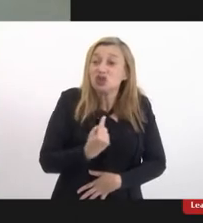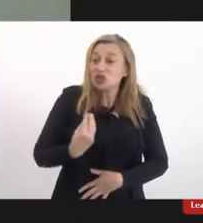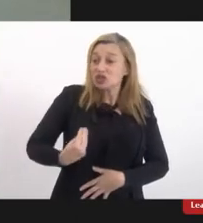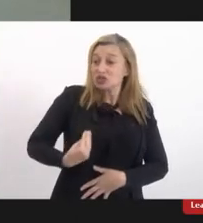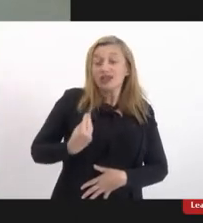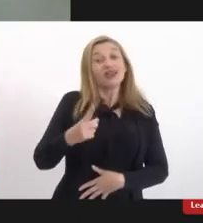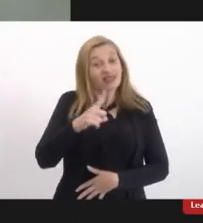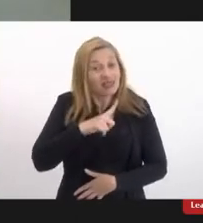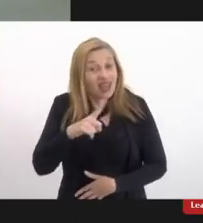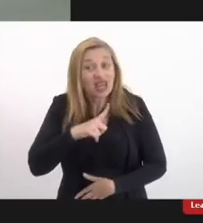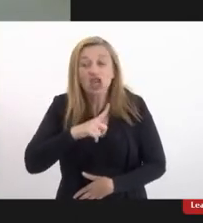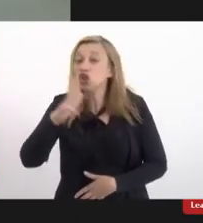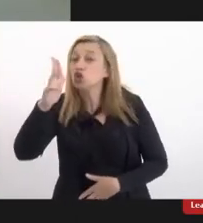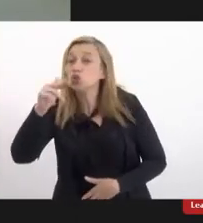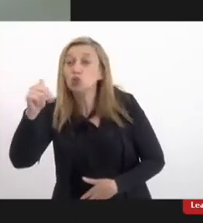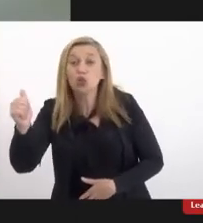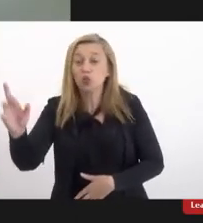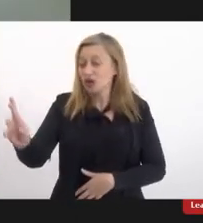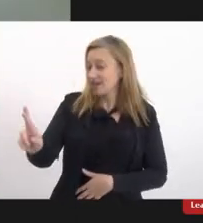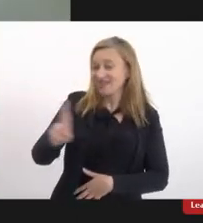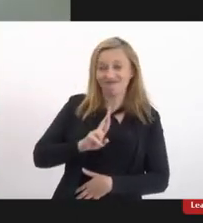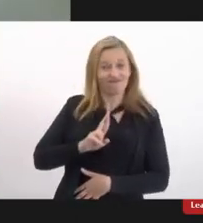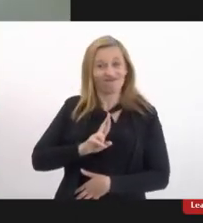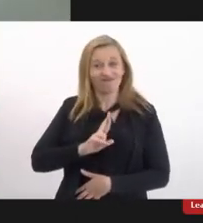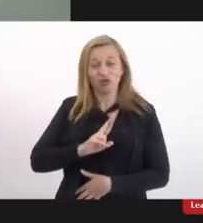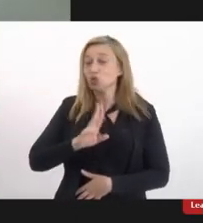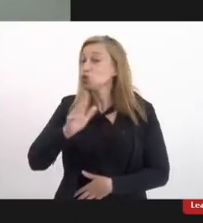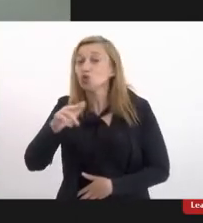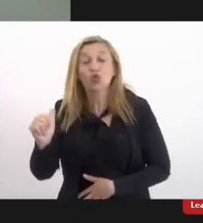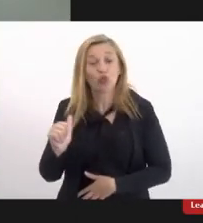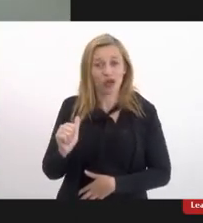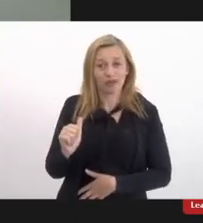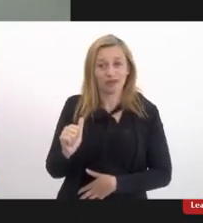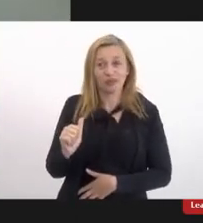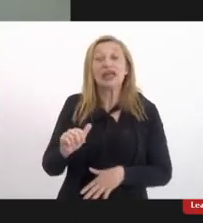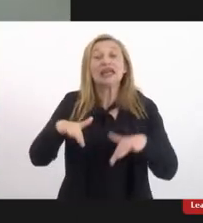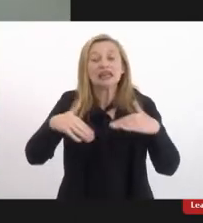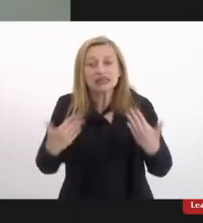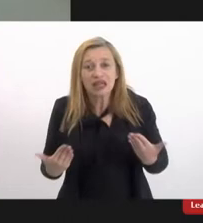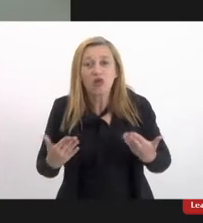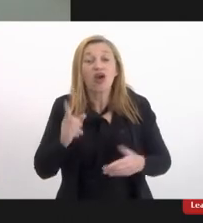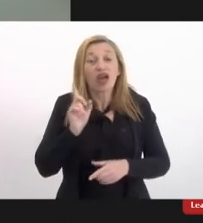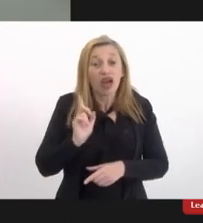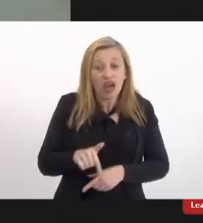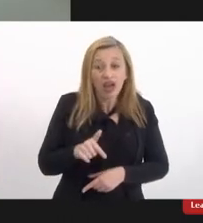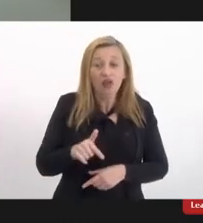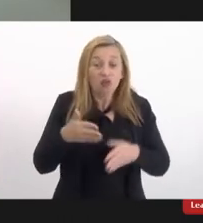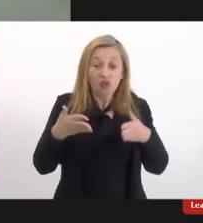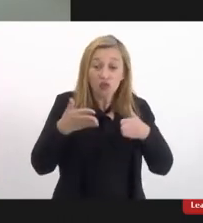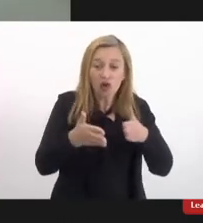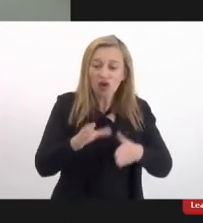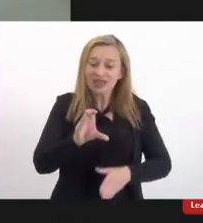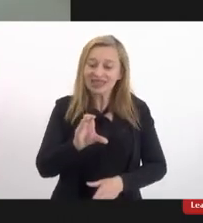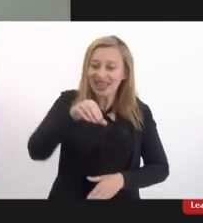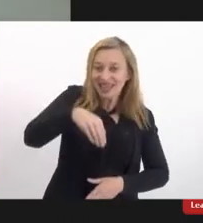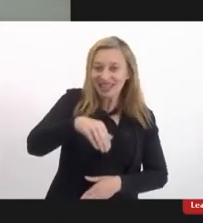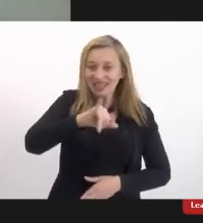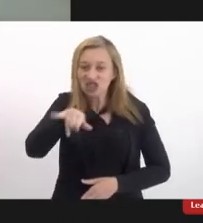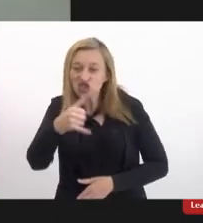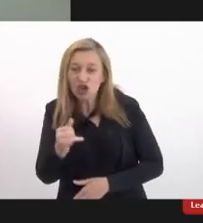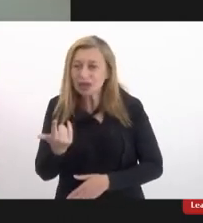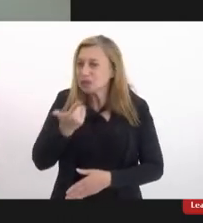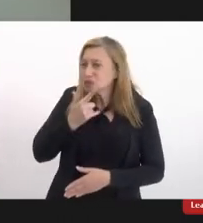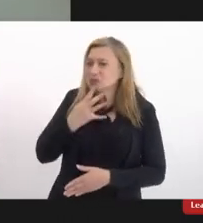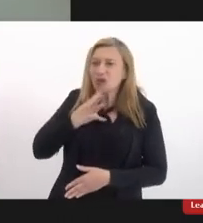nunca recebemos retorno nunca então esse é um ponto que o CNJ então ele não